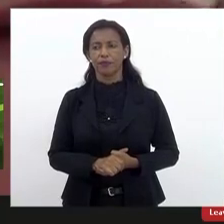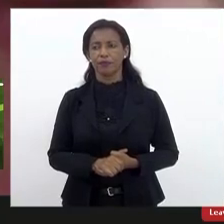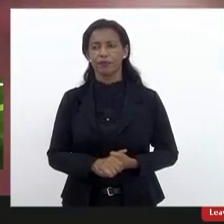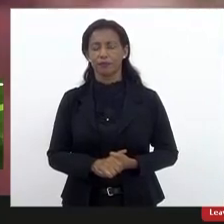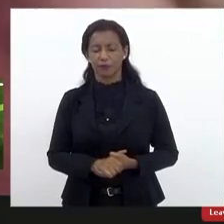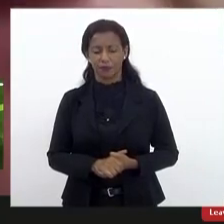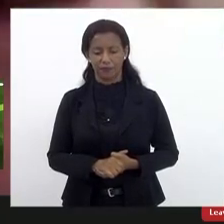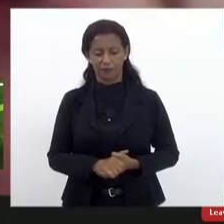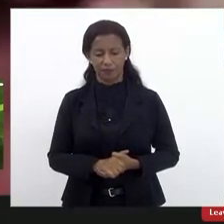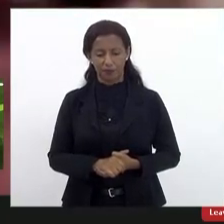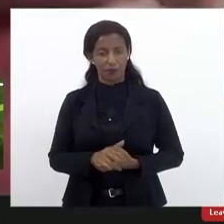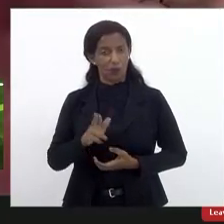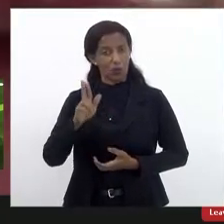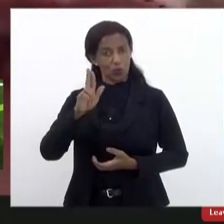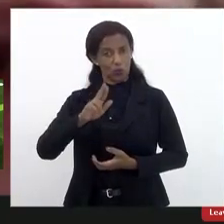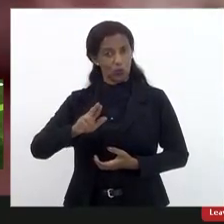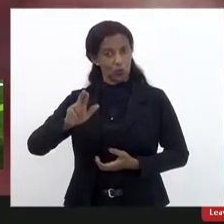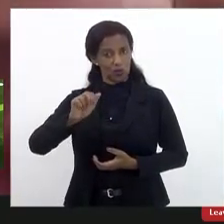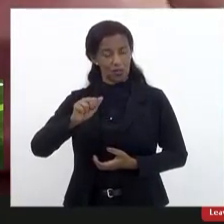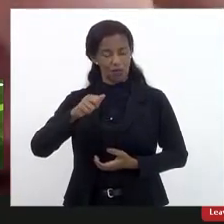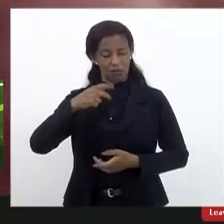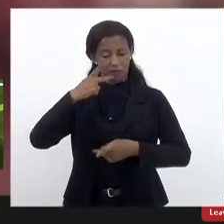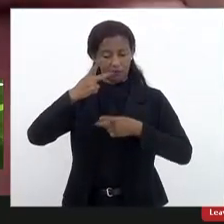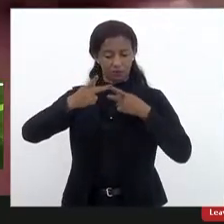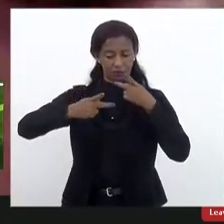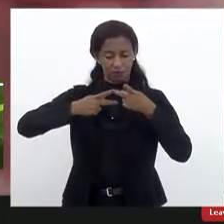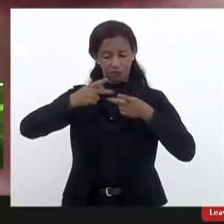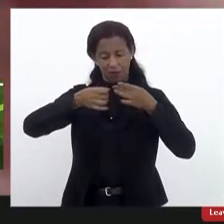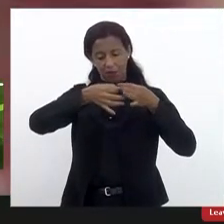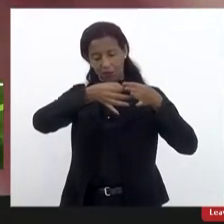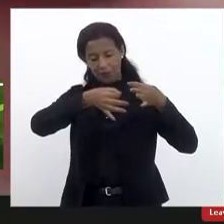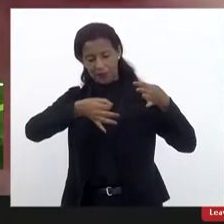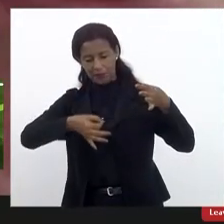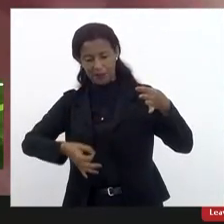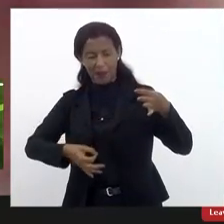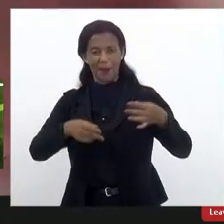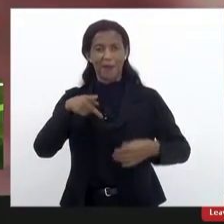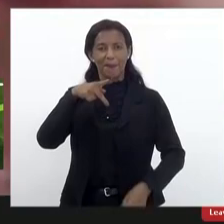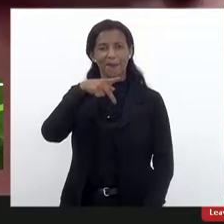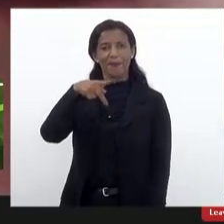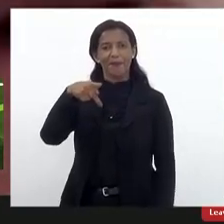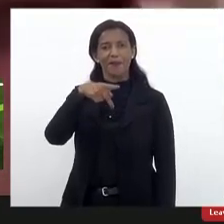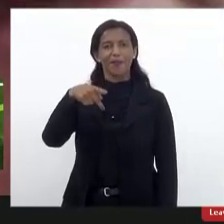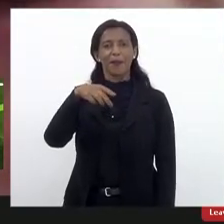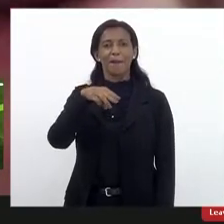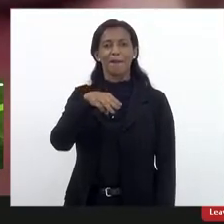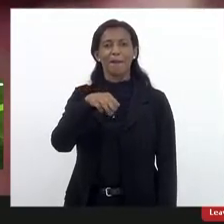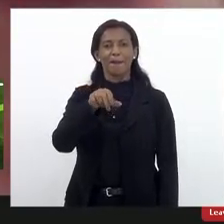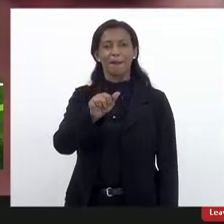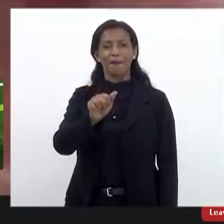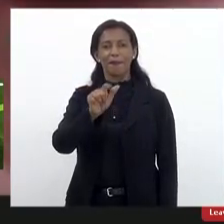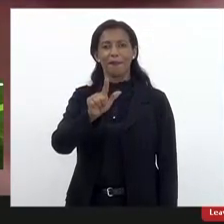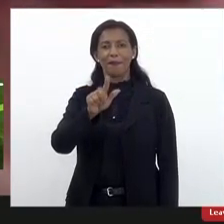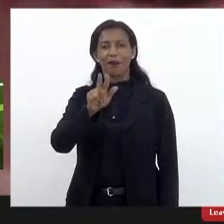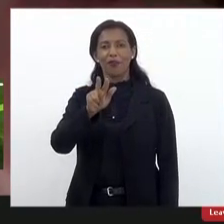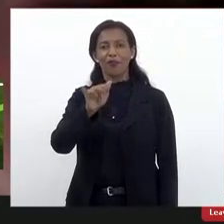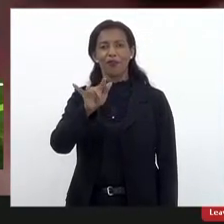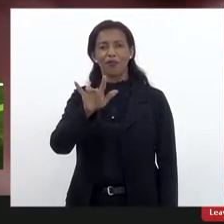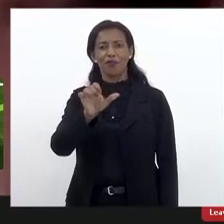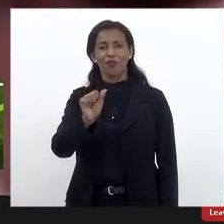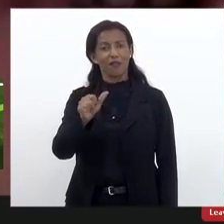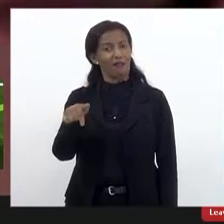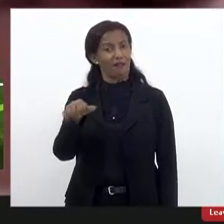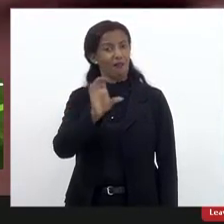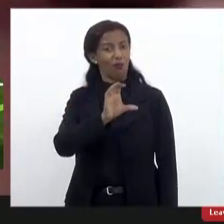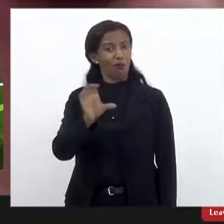usar a minha fala para falar da professora Malvina Tuttman, que agora é a coordenadora geral